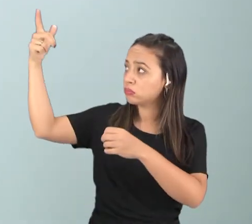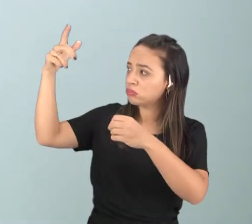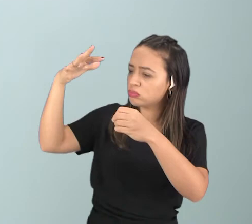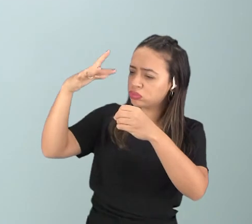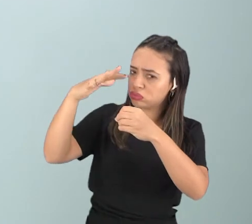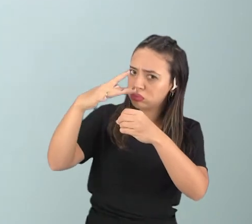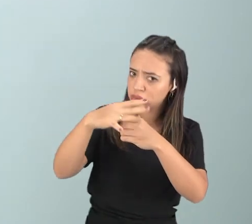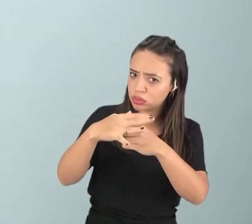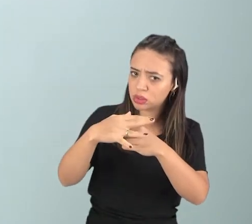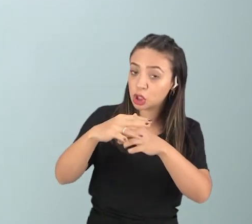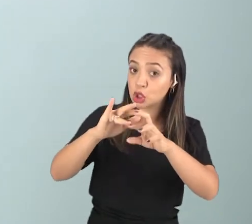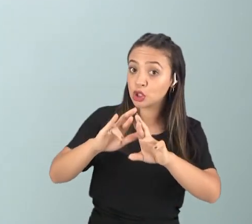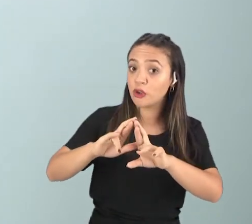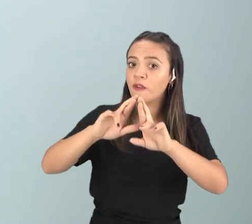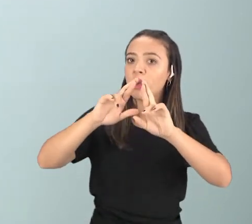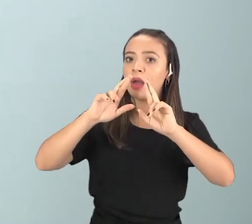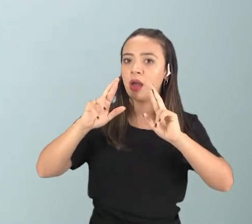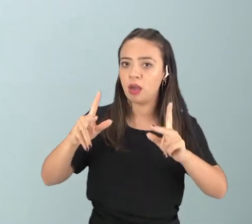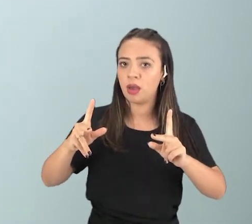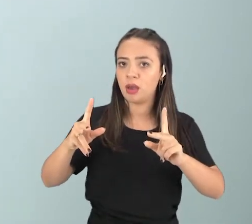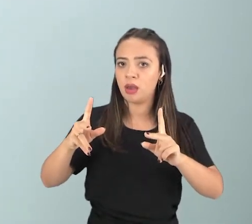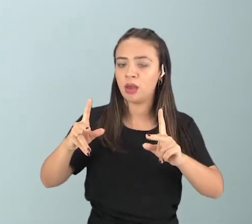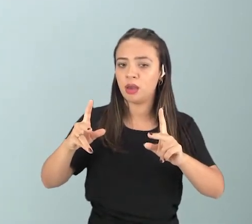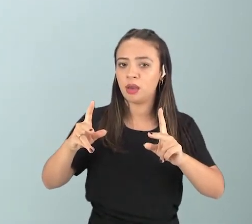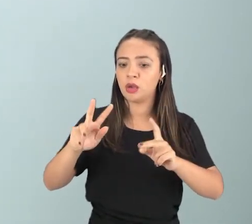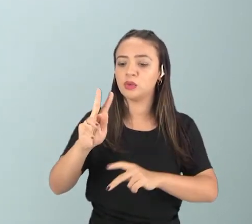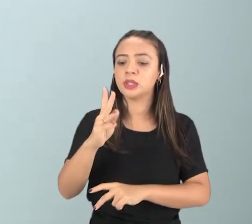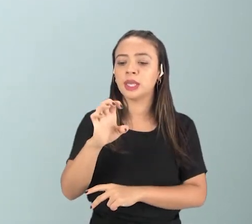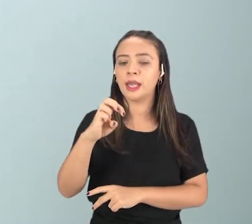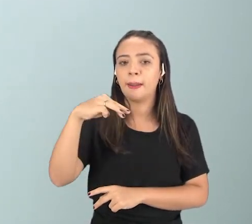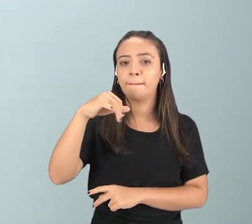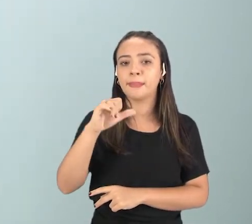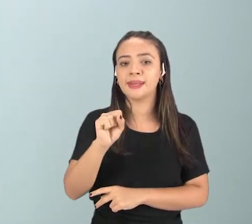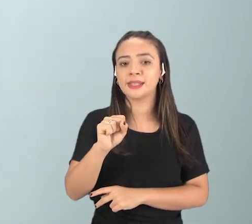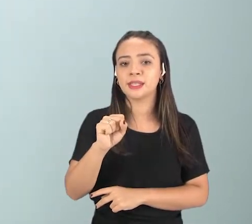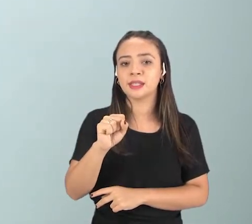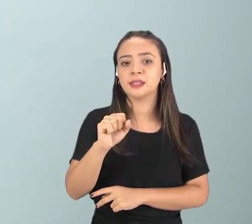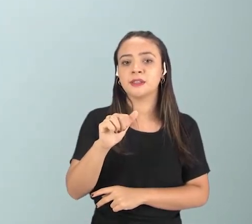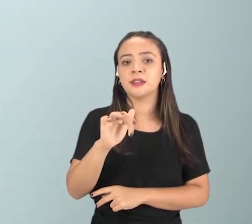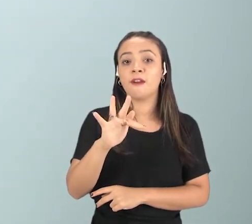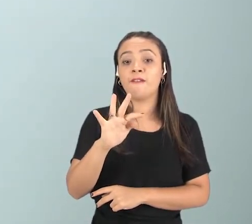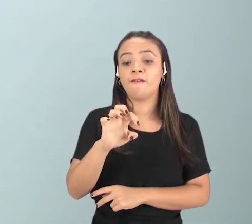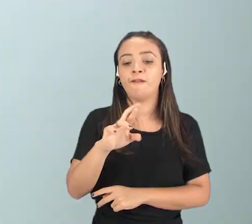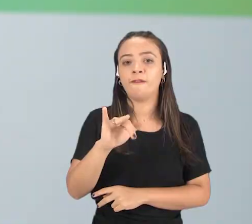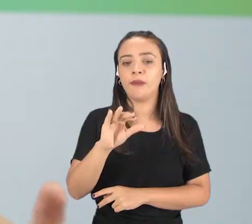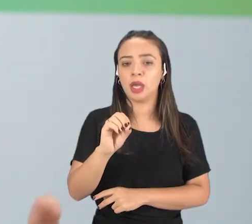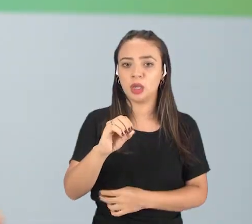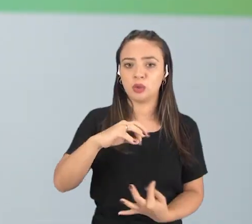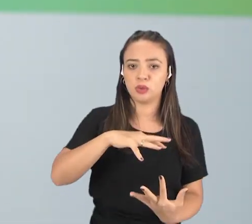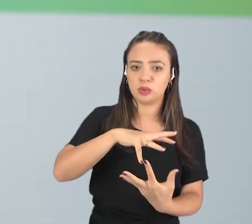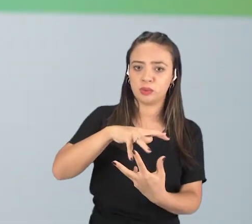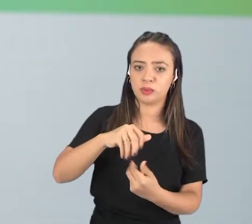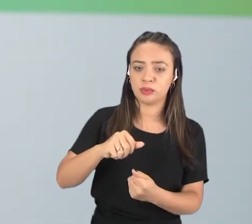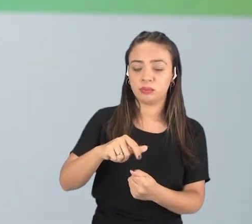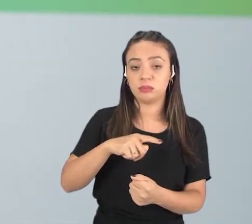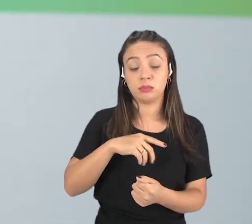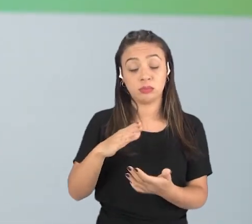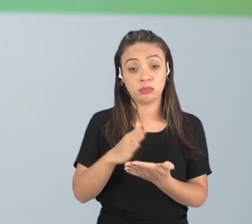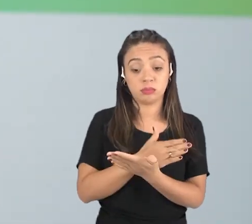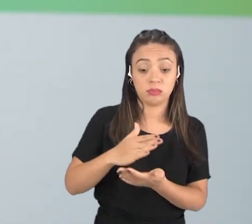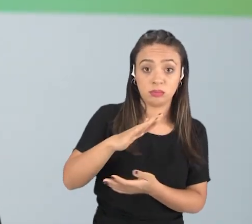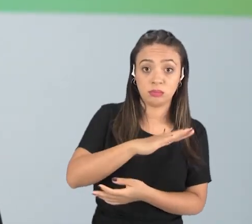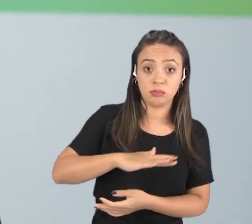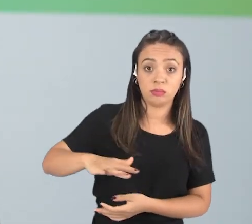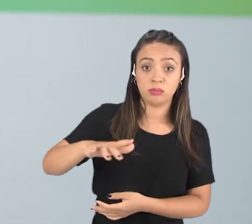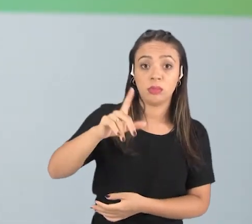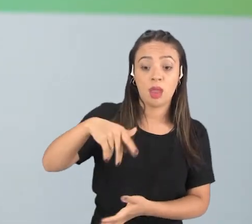atingem de forma diferente os hemisférios do planeta? Porque o planeta é uma esfera. Então, em algumas regiões ele atinge de uma